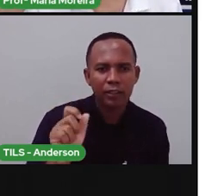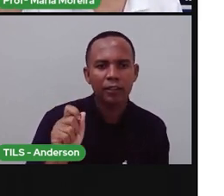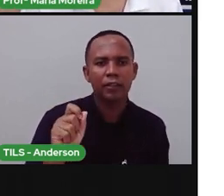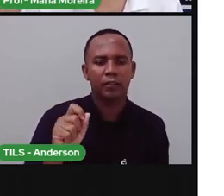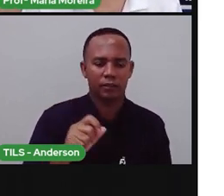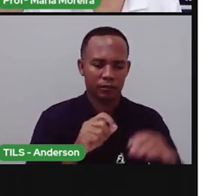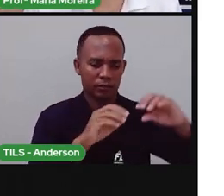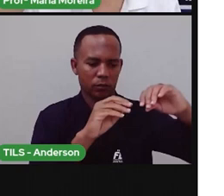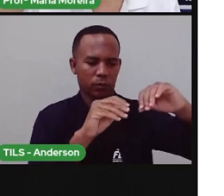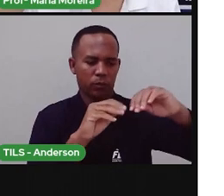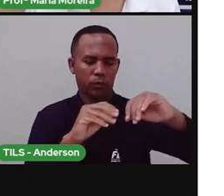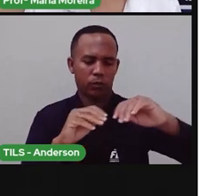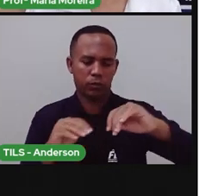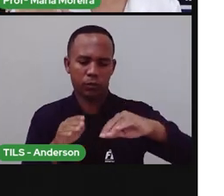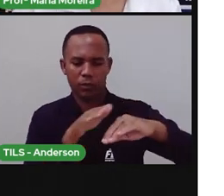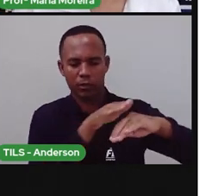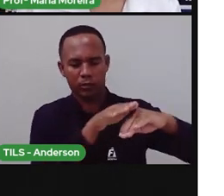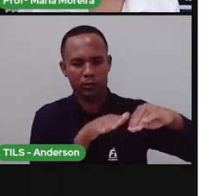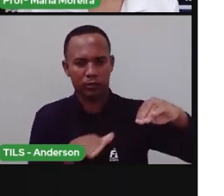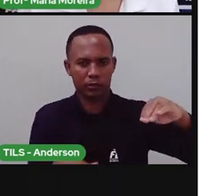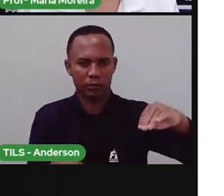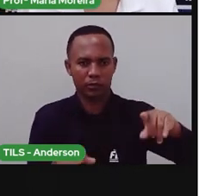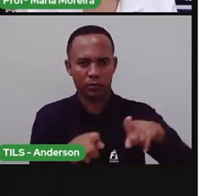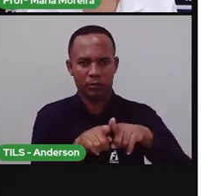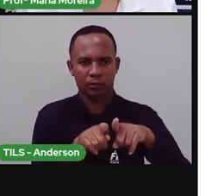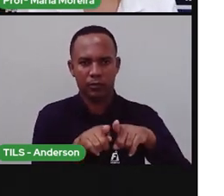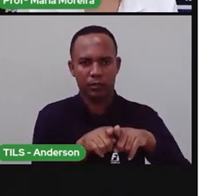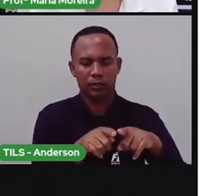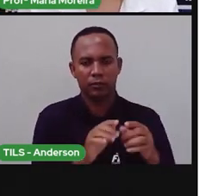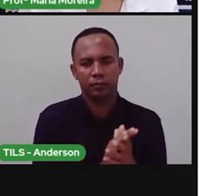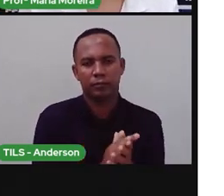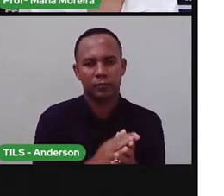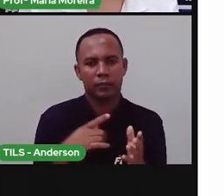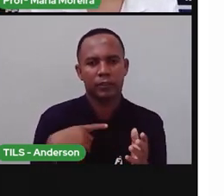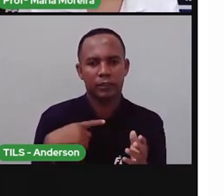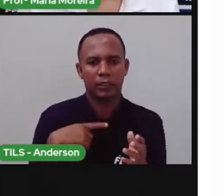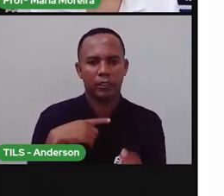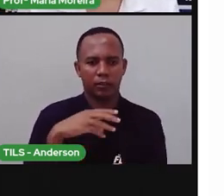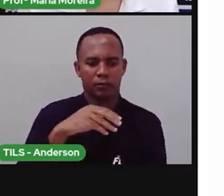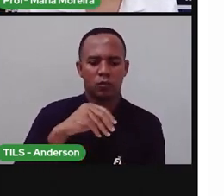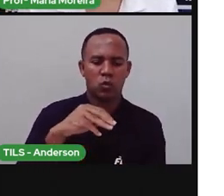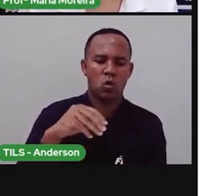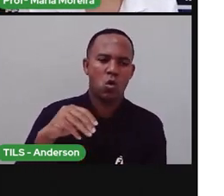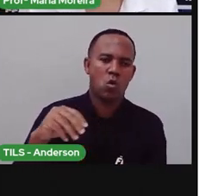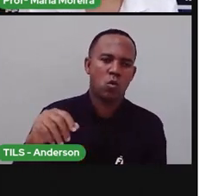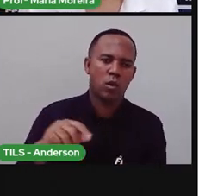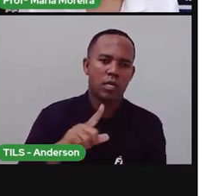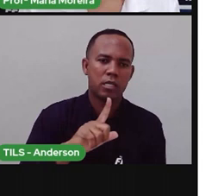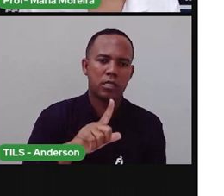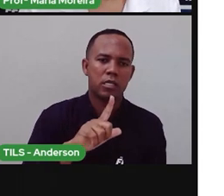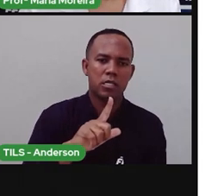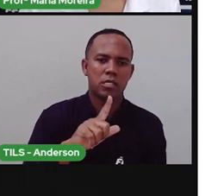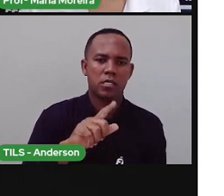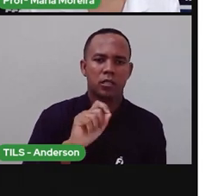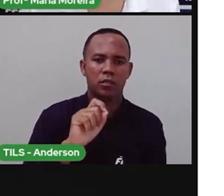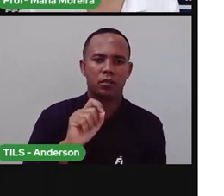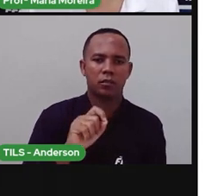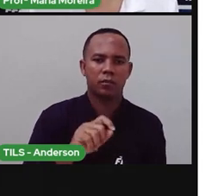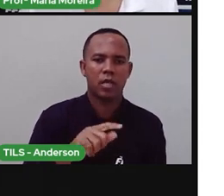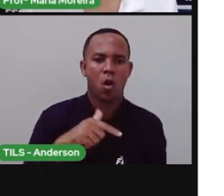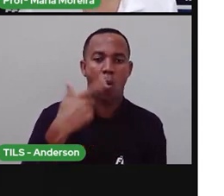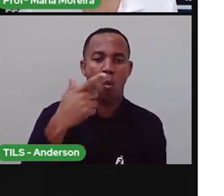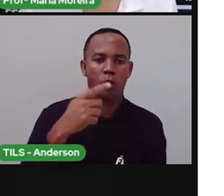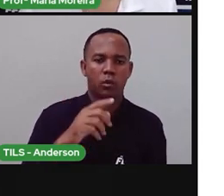três camadas e que a ia conversar sobre isso? Pronto. A litosfera, ela tem a ver com o solo. Já a